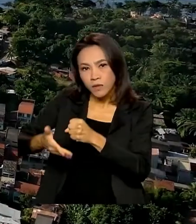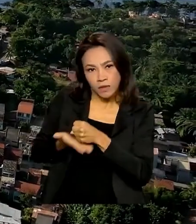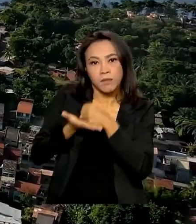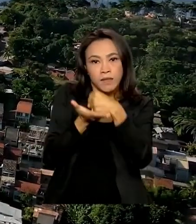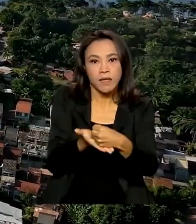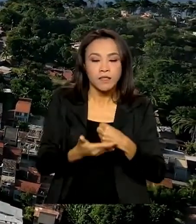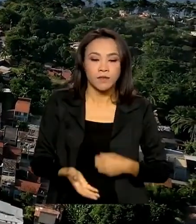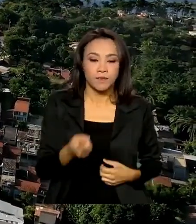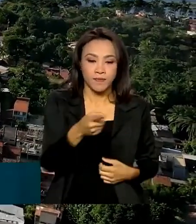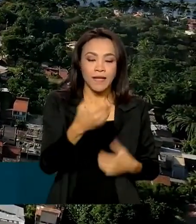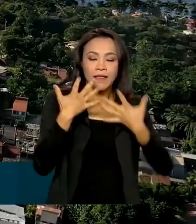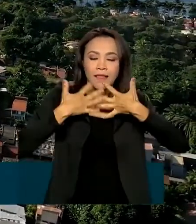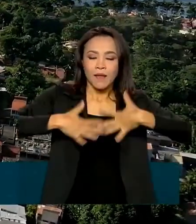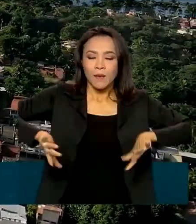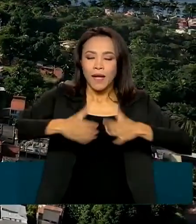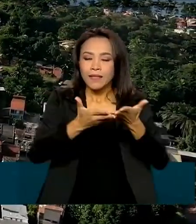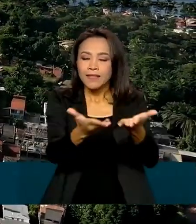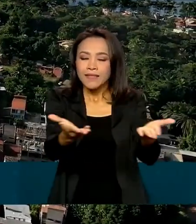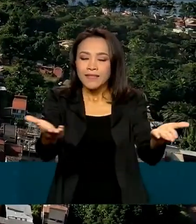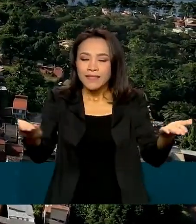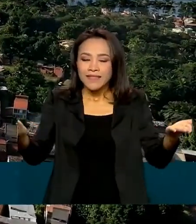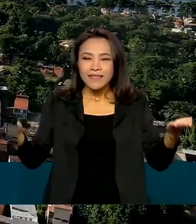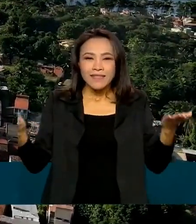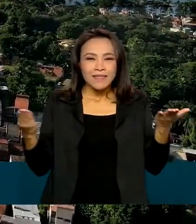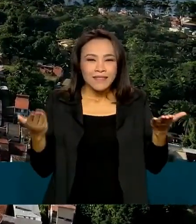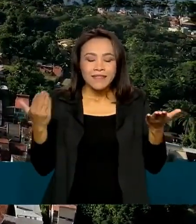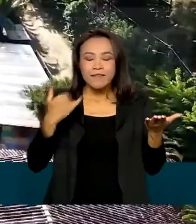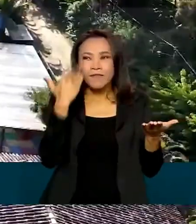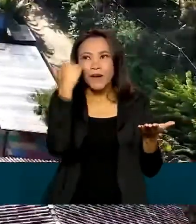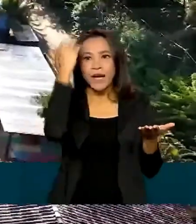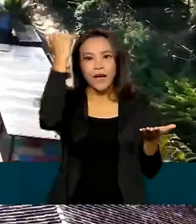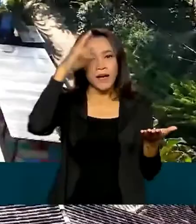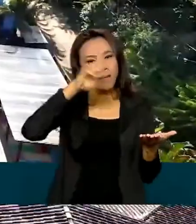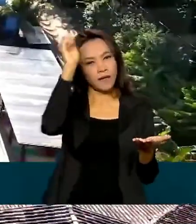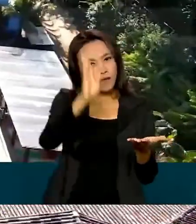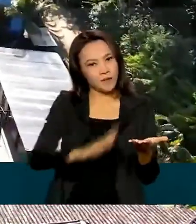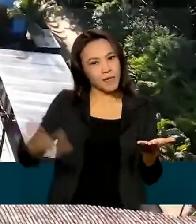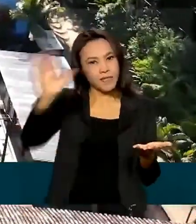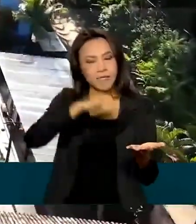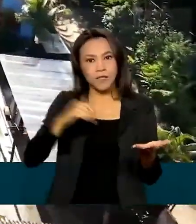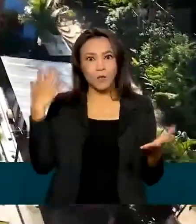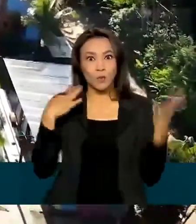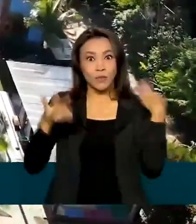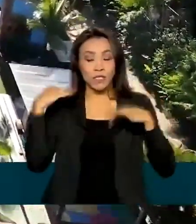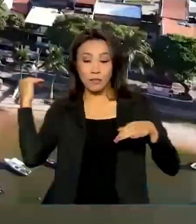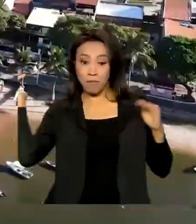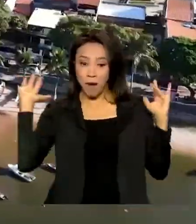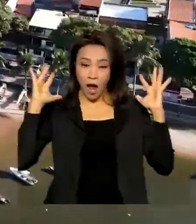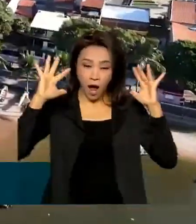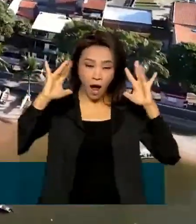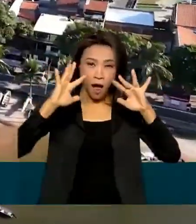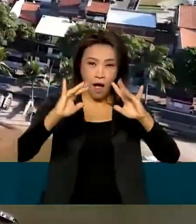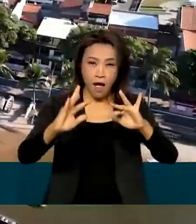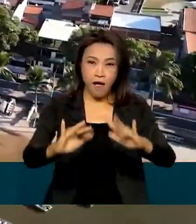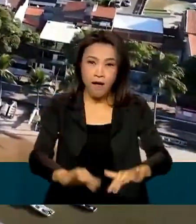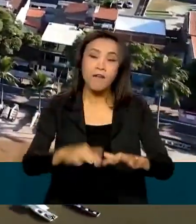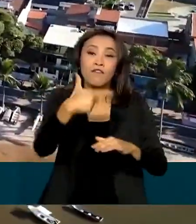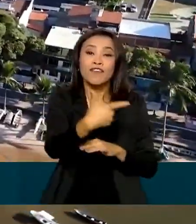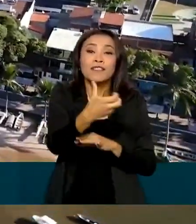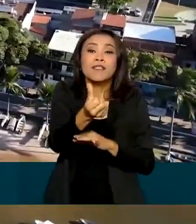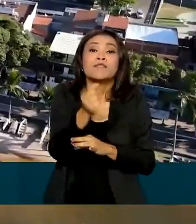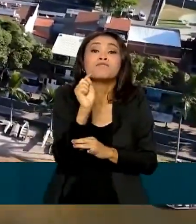belezas naturais de Itacaré são famosas em todo o Brasil e atraem turistas para a cidade baiana de 26 mil